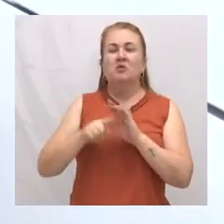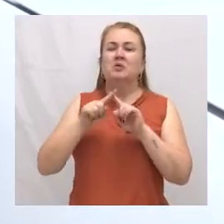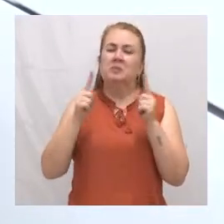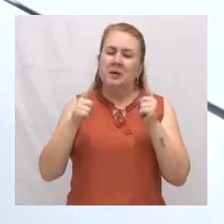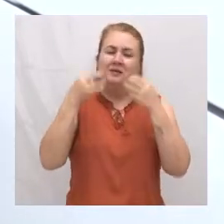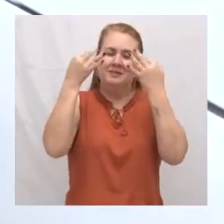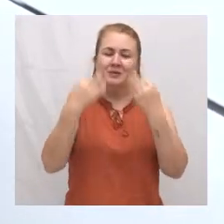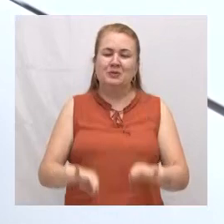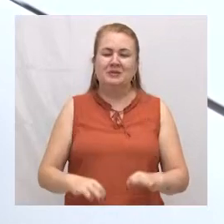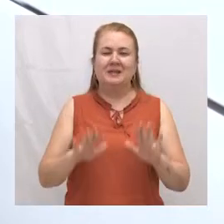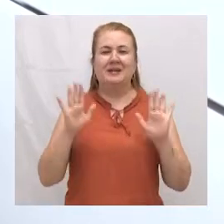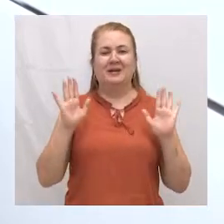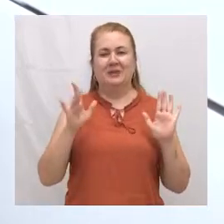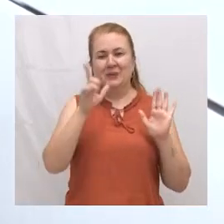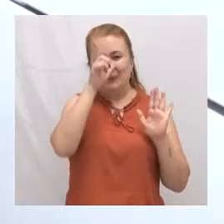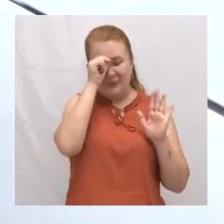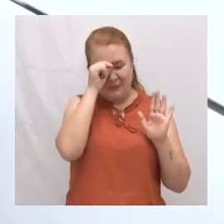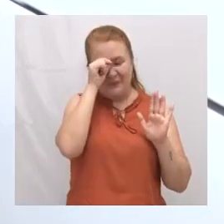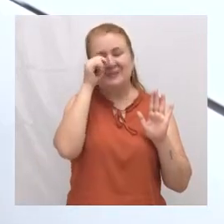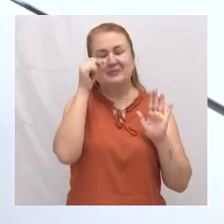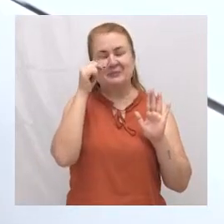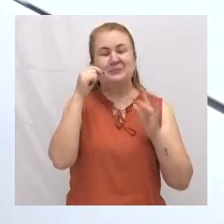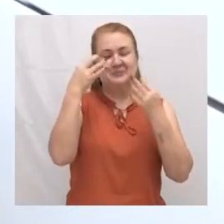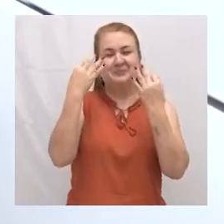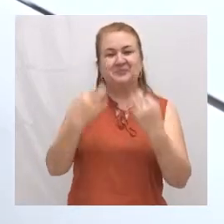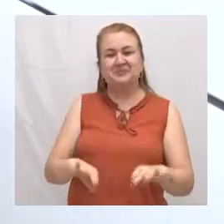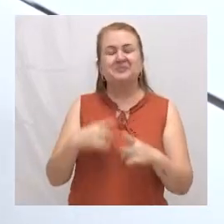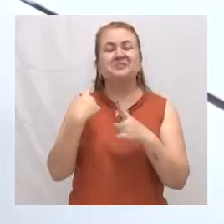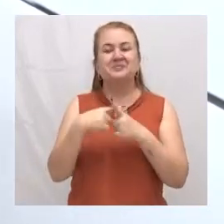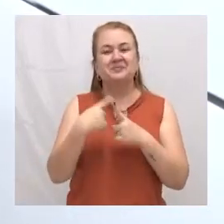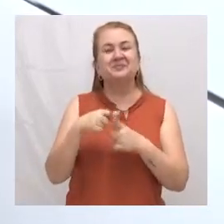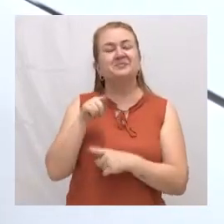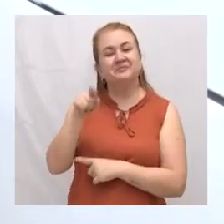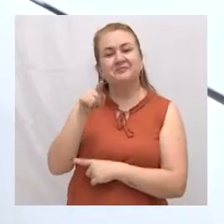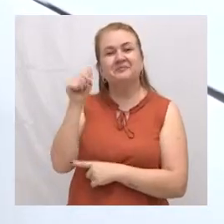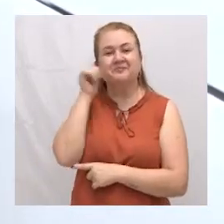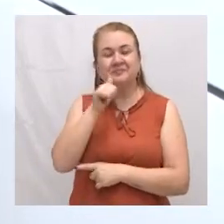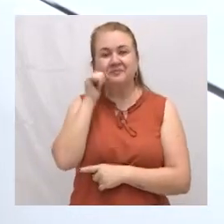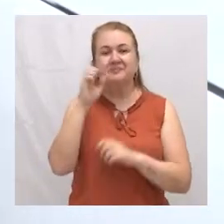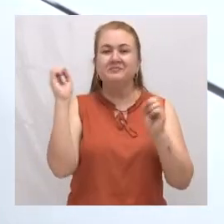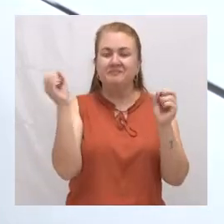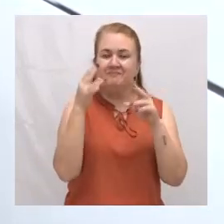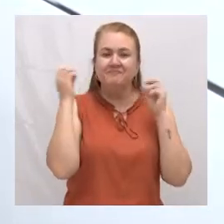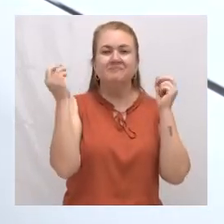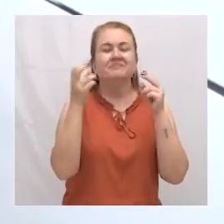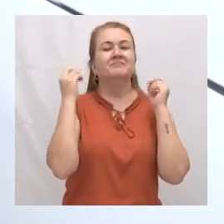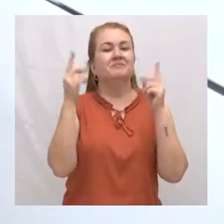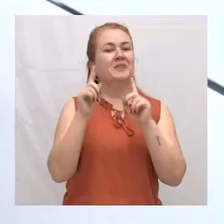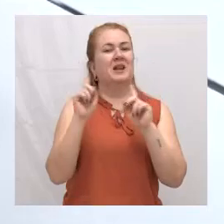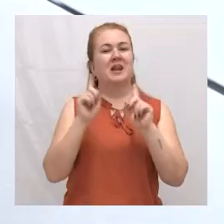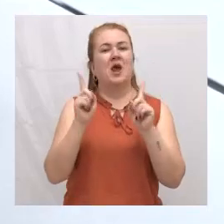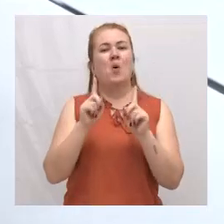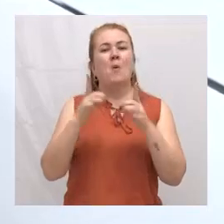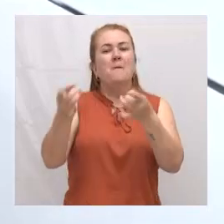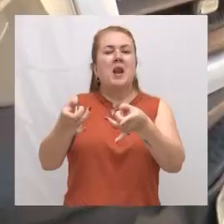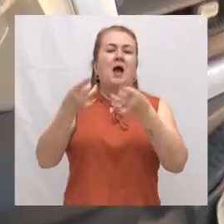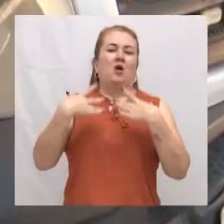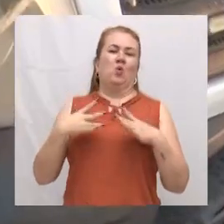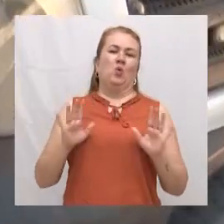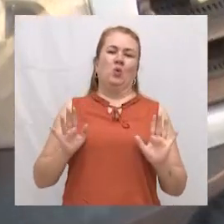deu certo. Deu certo porque aquela atendente do SAMU não desistiu de mim.